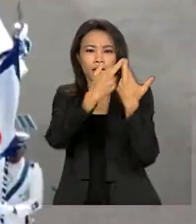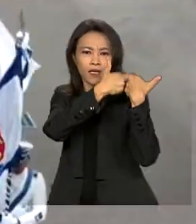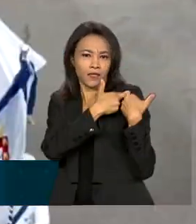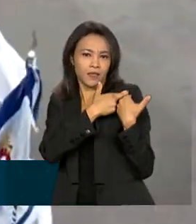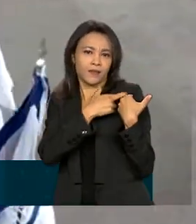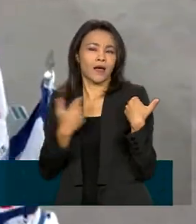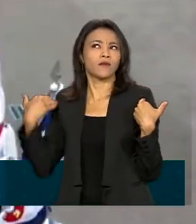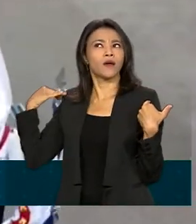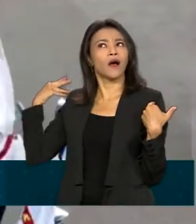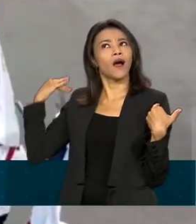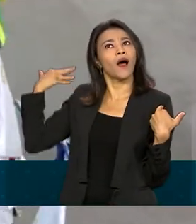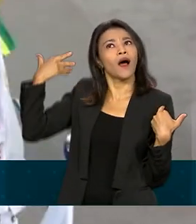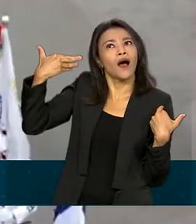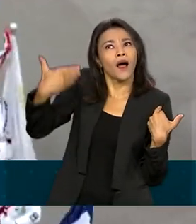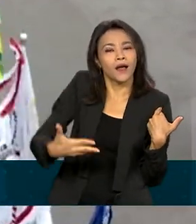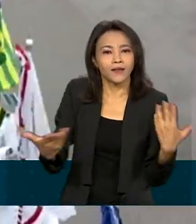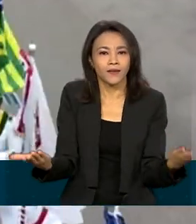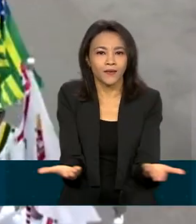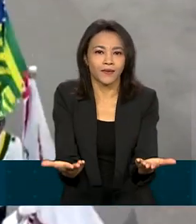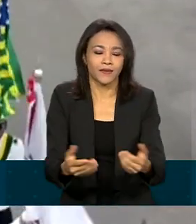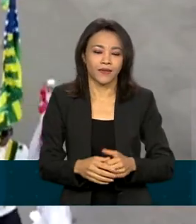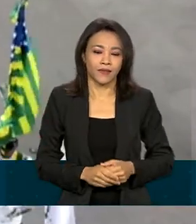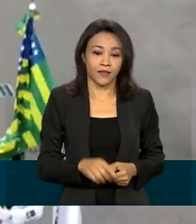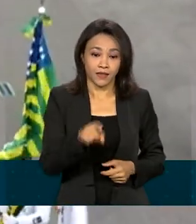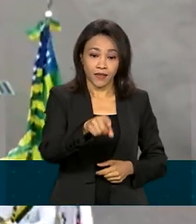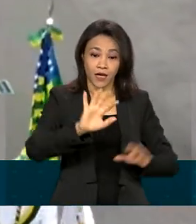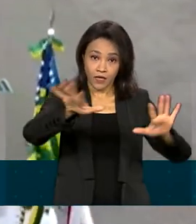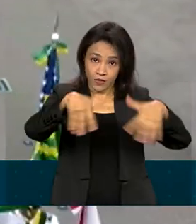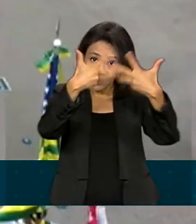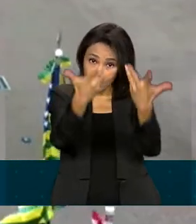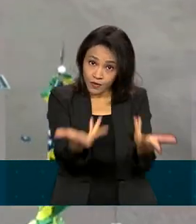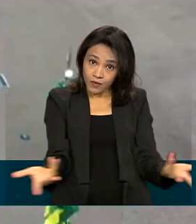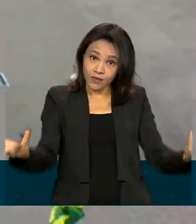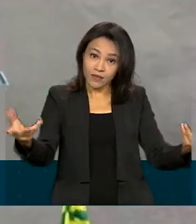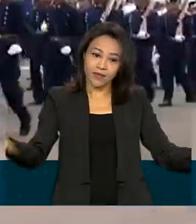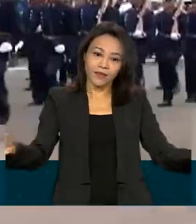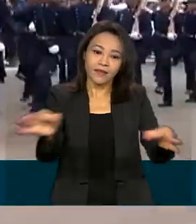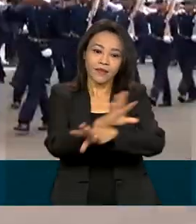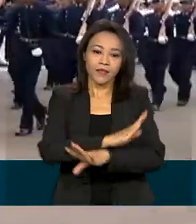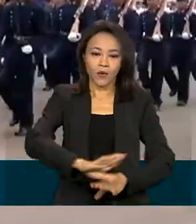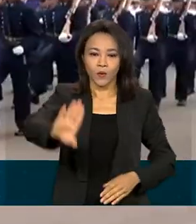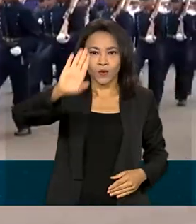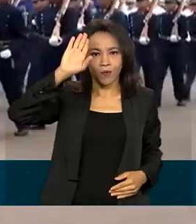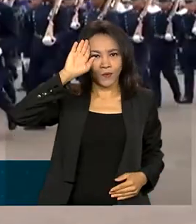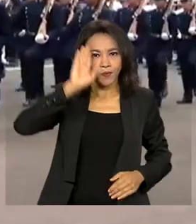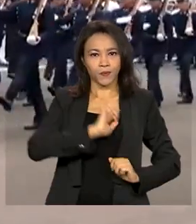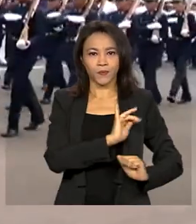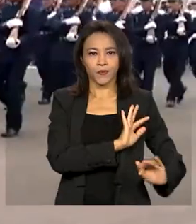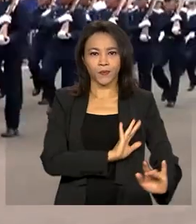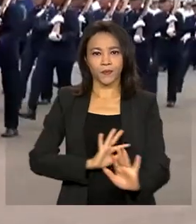por seus antepassados. A solenidade terminou com o tradicional desfile militar.